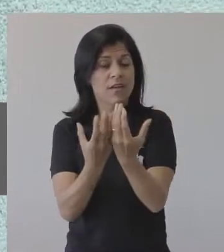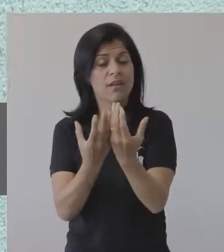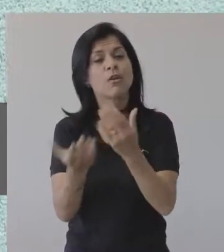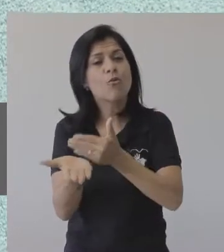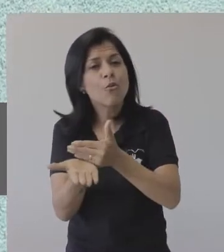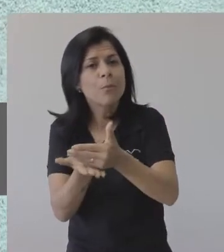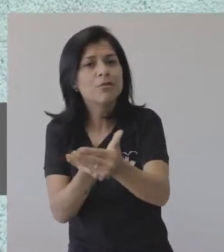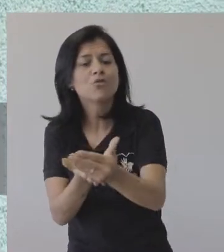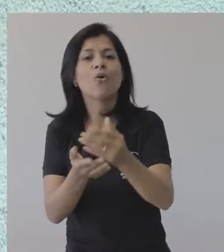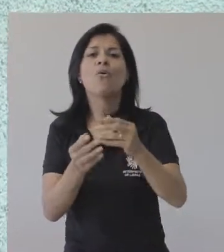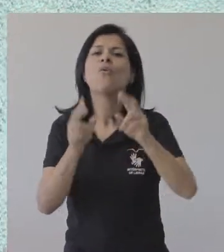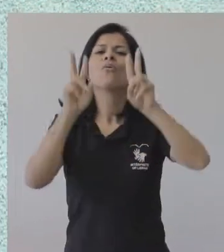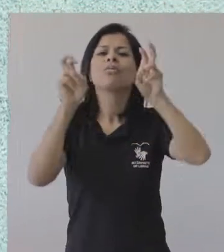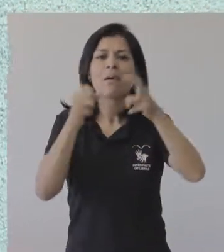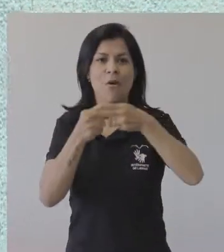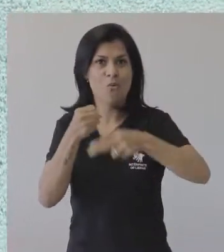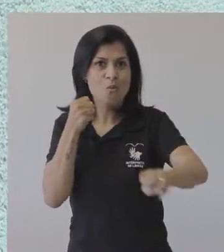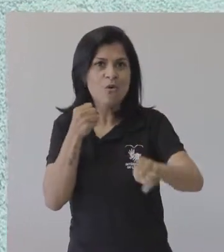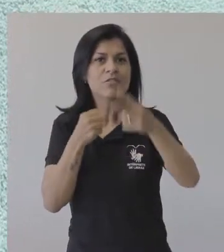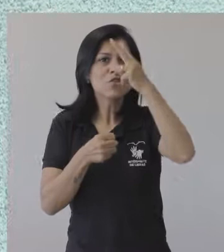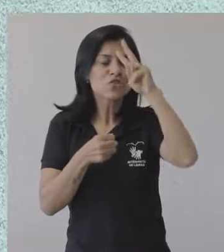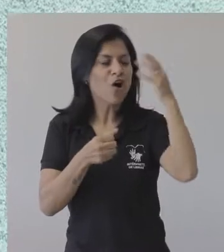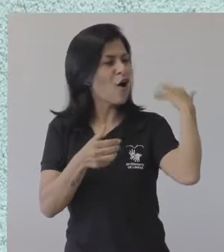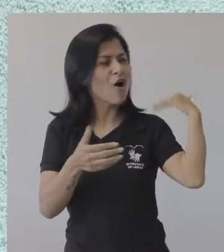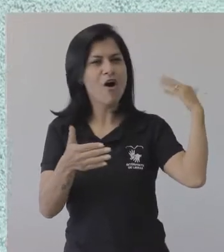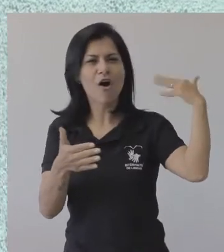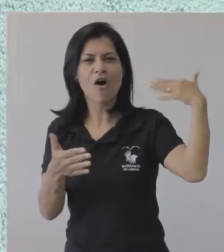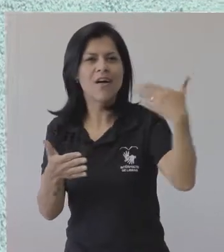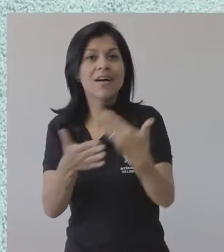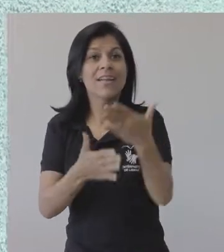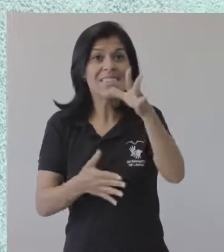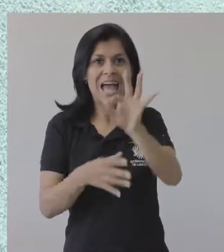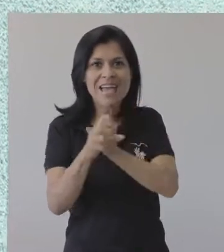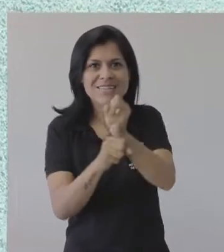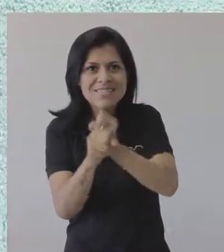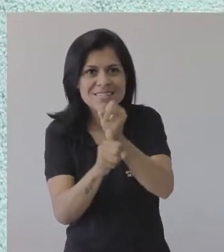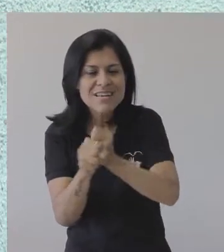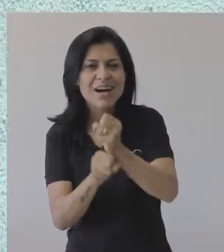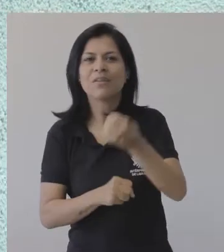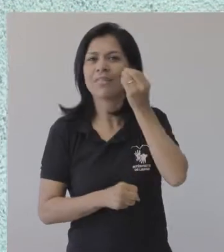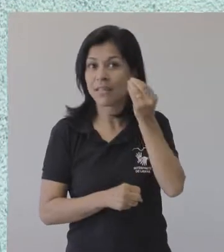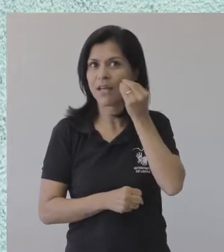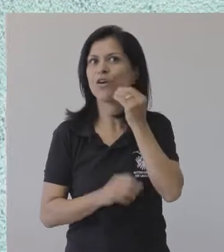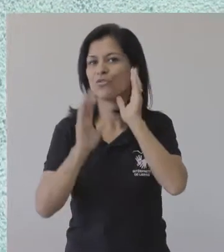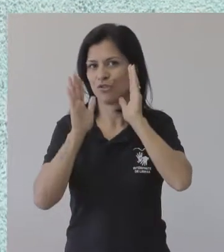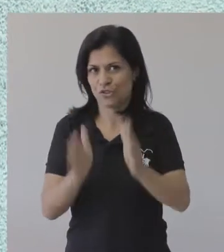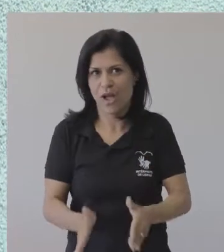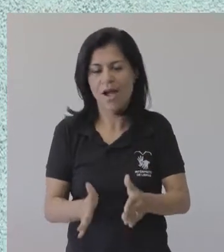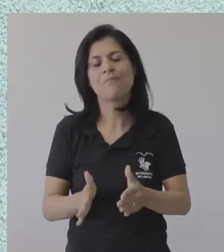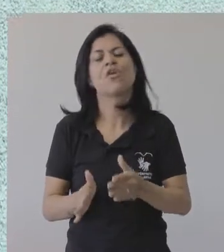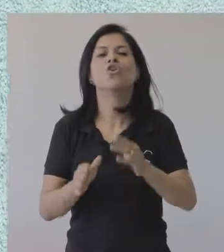surge a partir de um marco histórico da UFIS. Neste ano, a UFIS completa 10 anos de ações afirmativas, uma década.